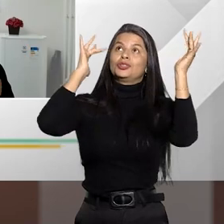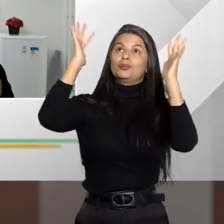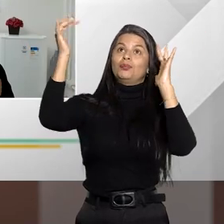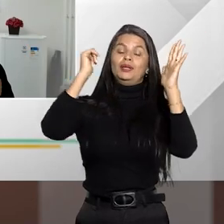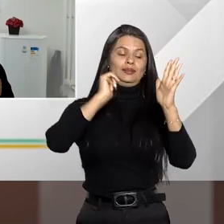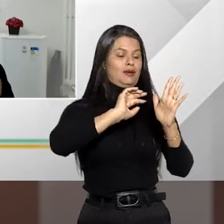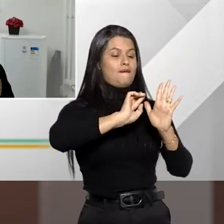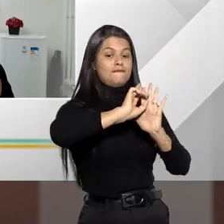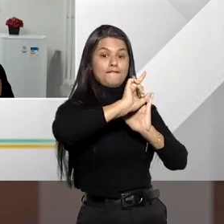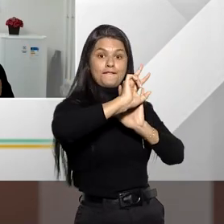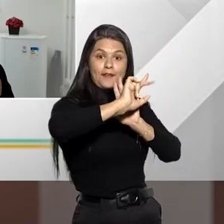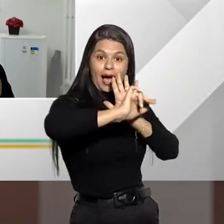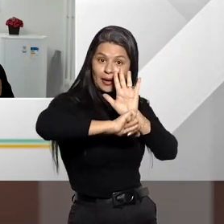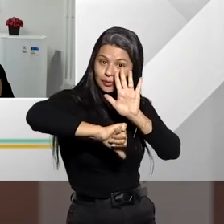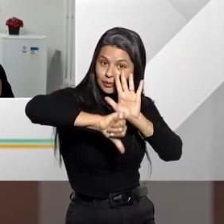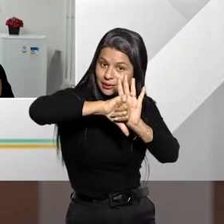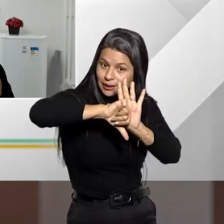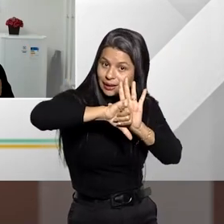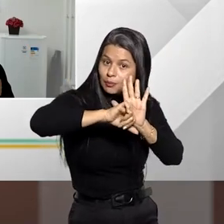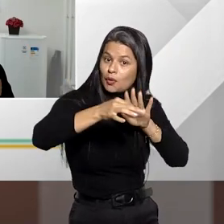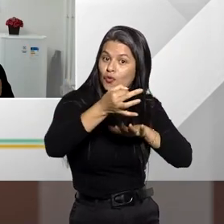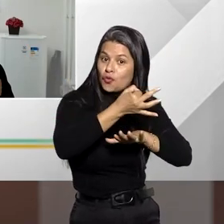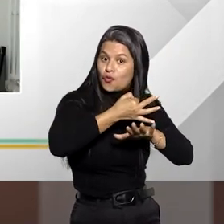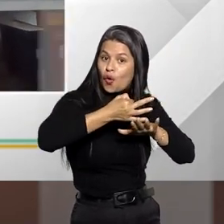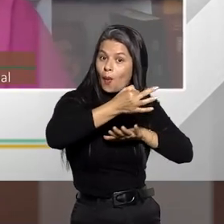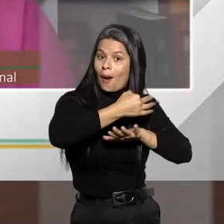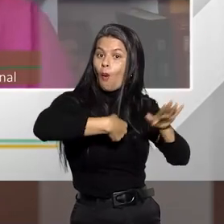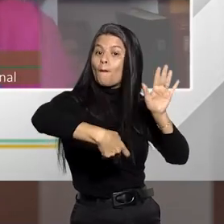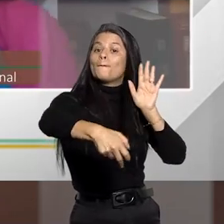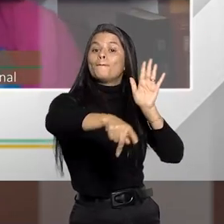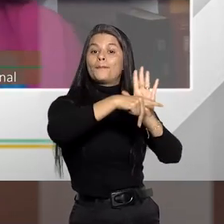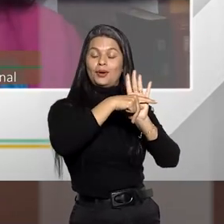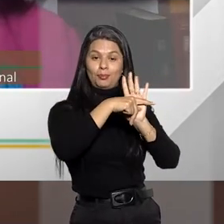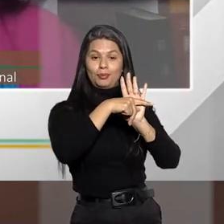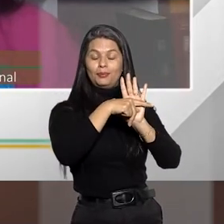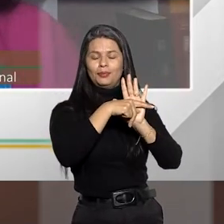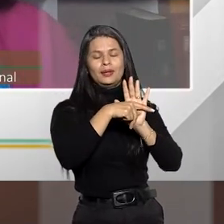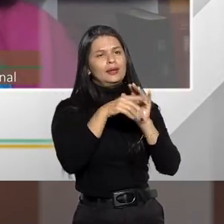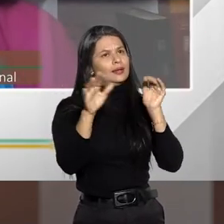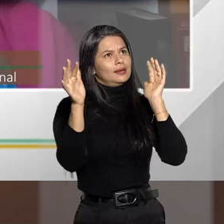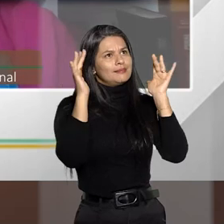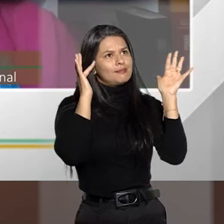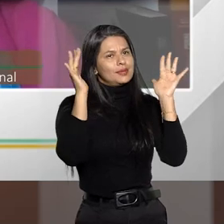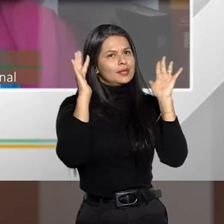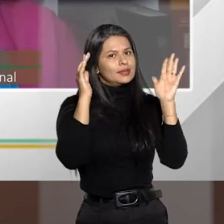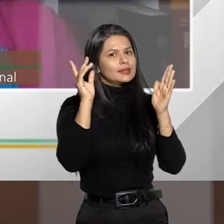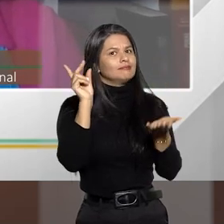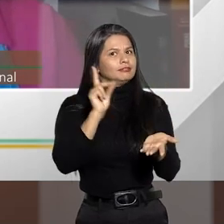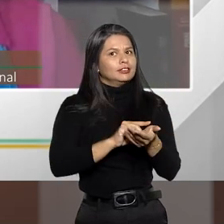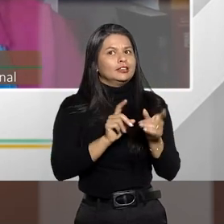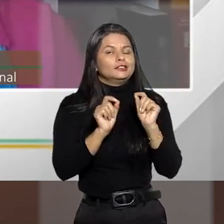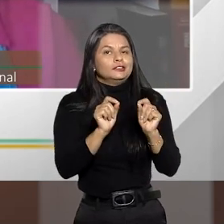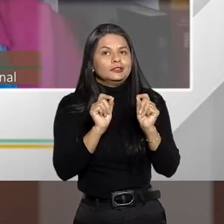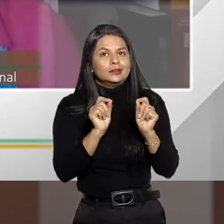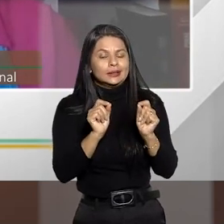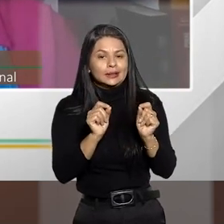concurso formal próprio, nós estamos pensando, na verdade,